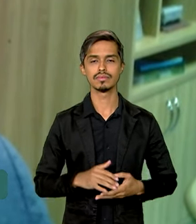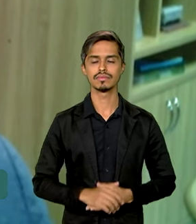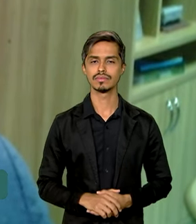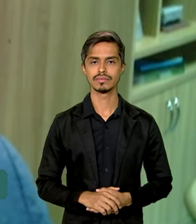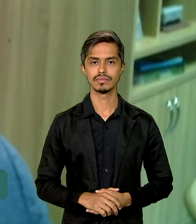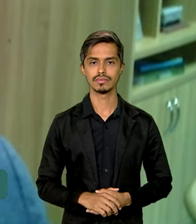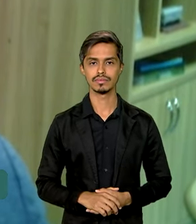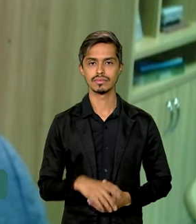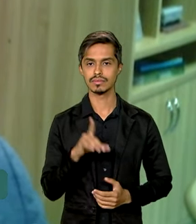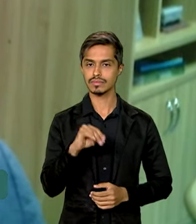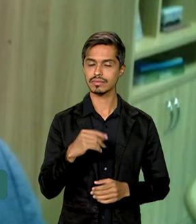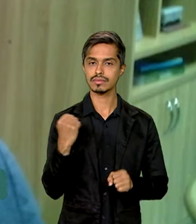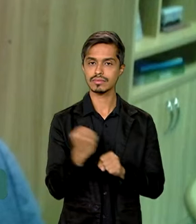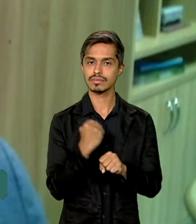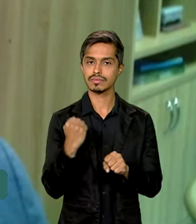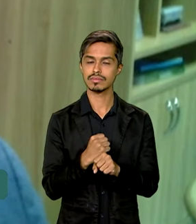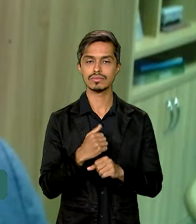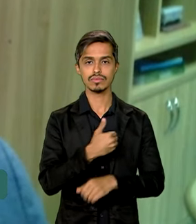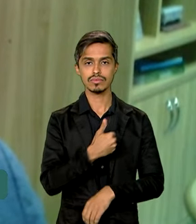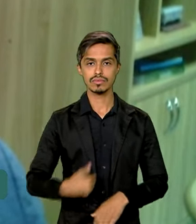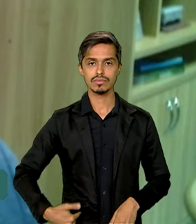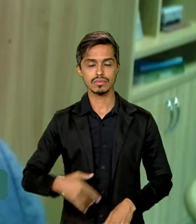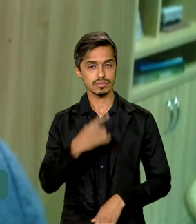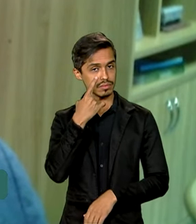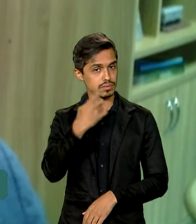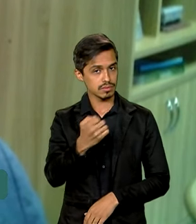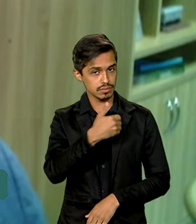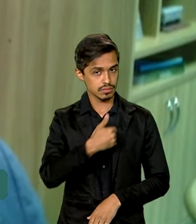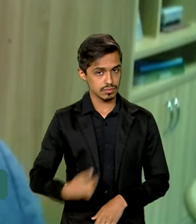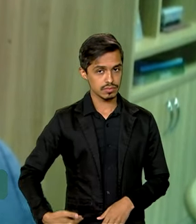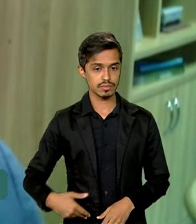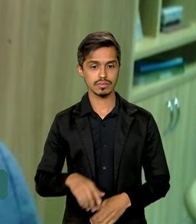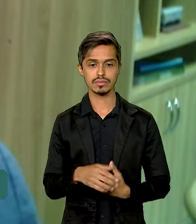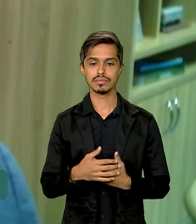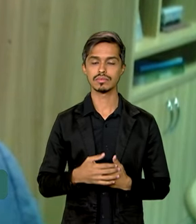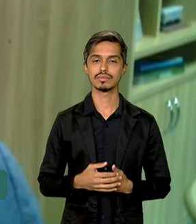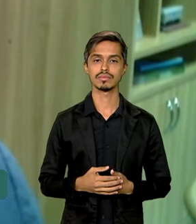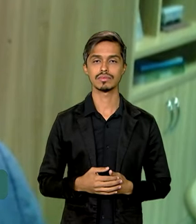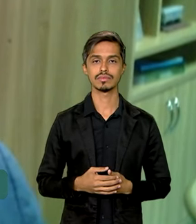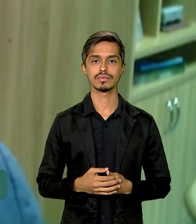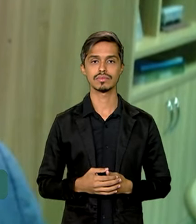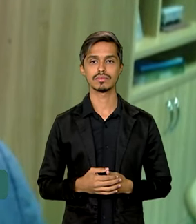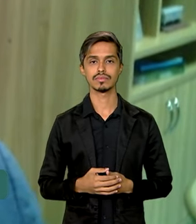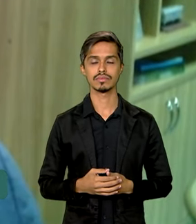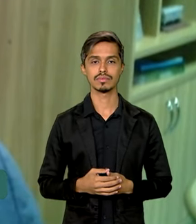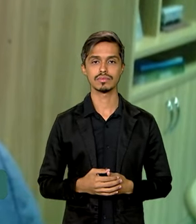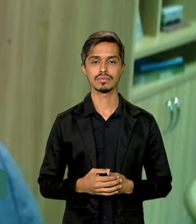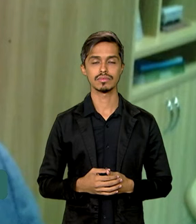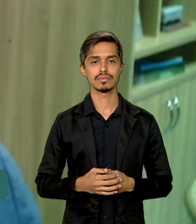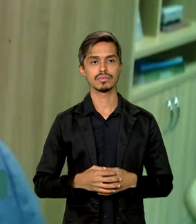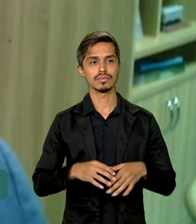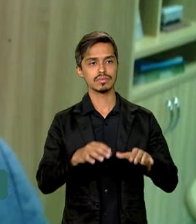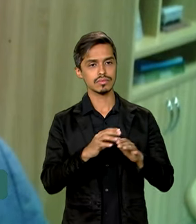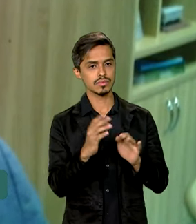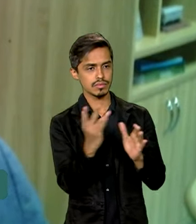obras públicas, de interesse público, que passam desde urbanização,